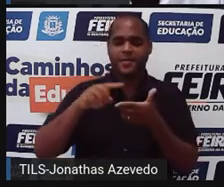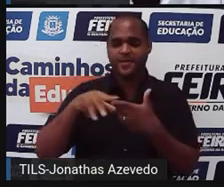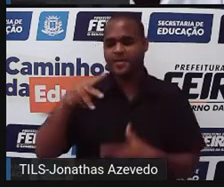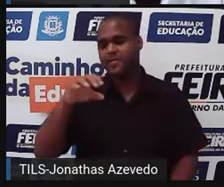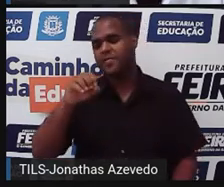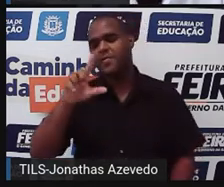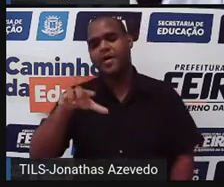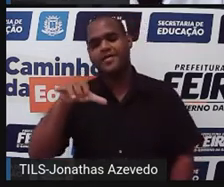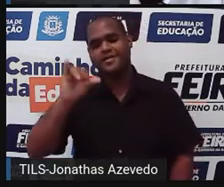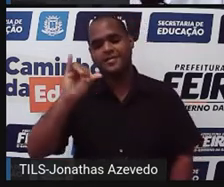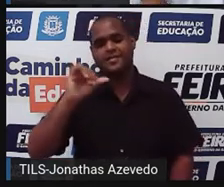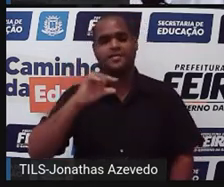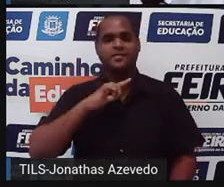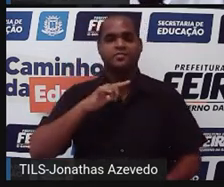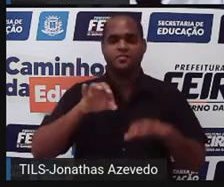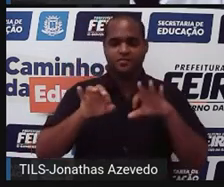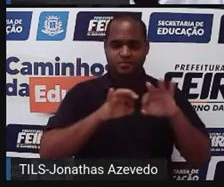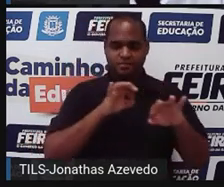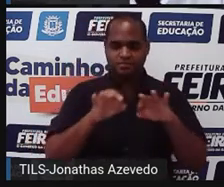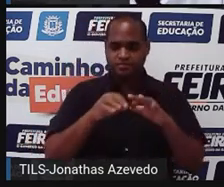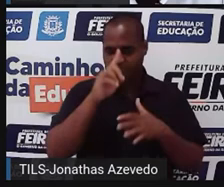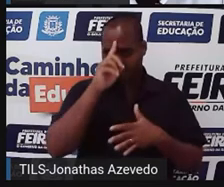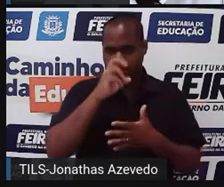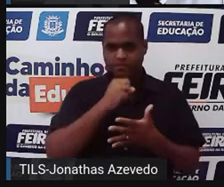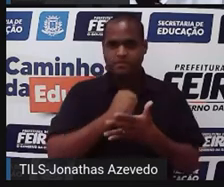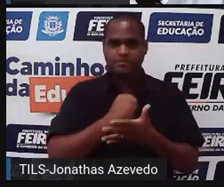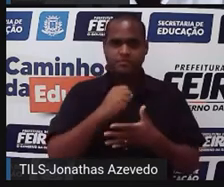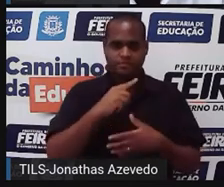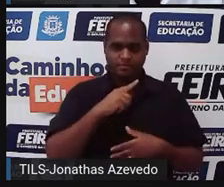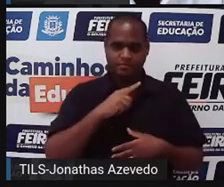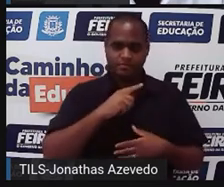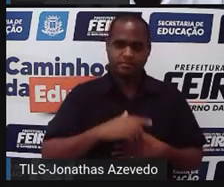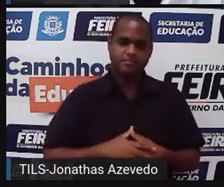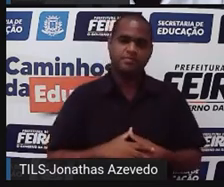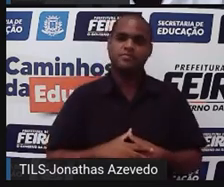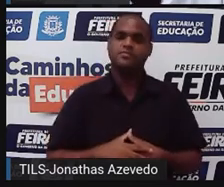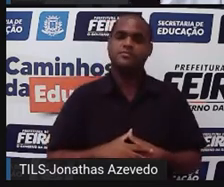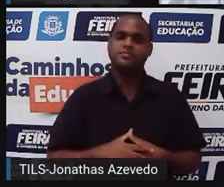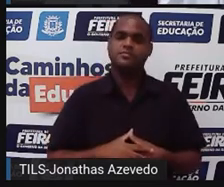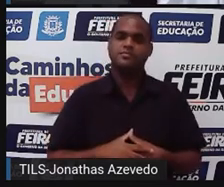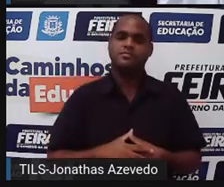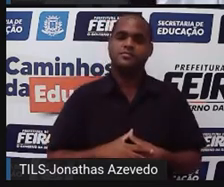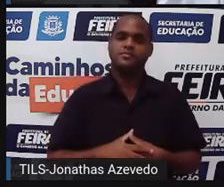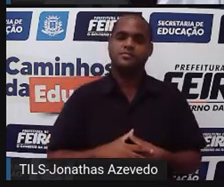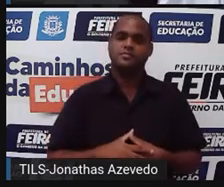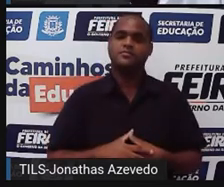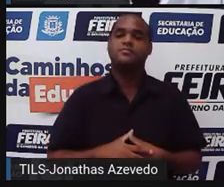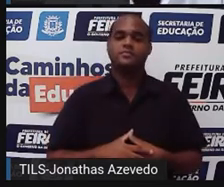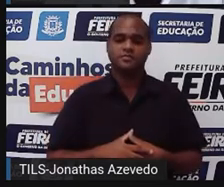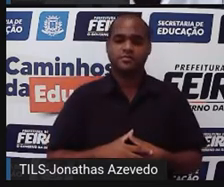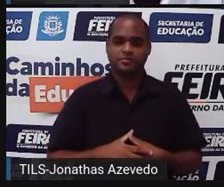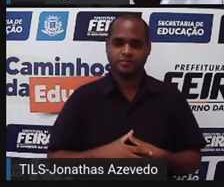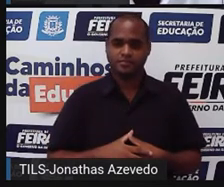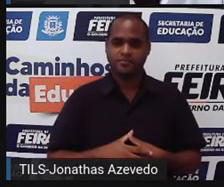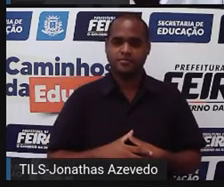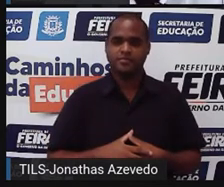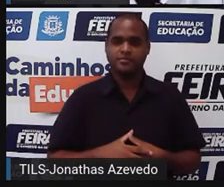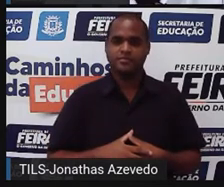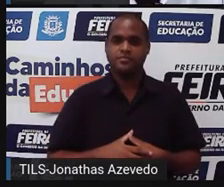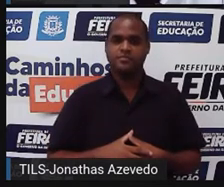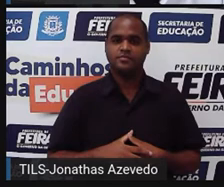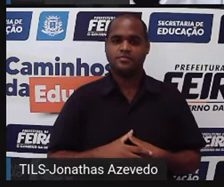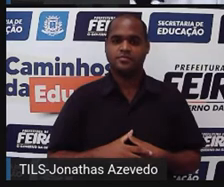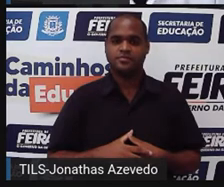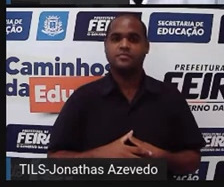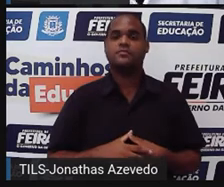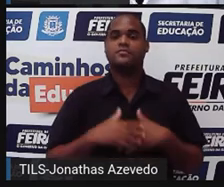bom? Que é o plano de ação. O que é esse plano de ação? Tá? Esse plano de ação é